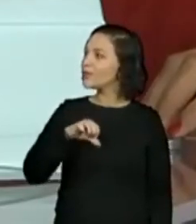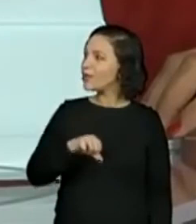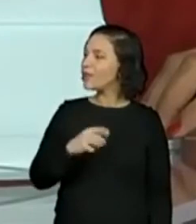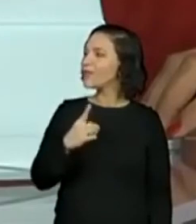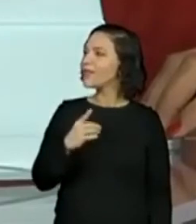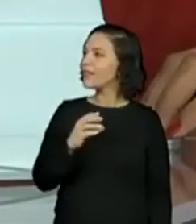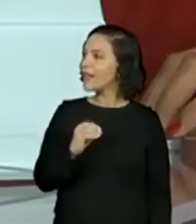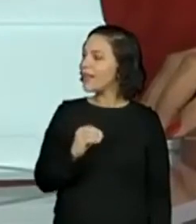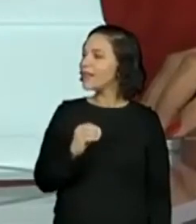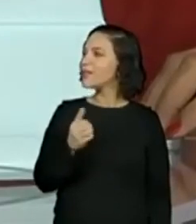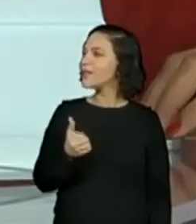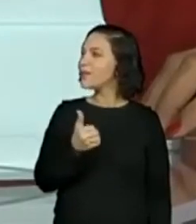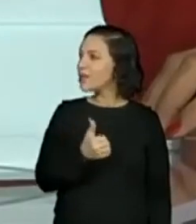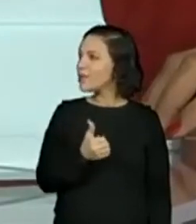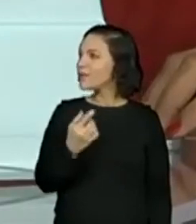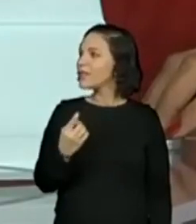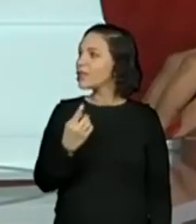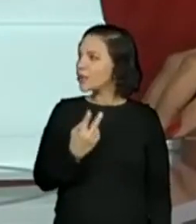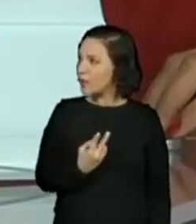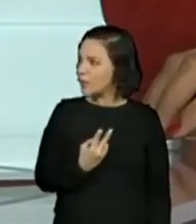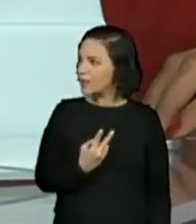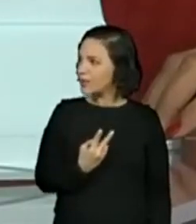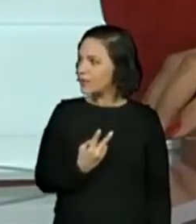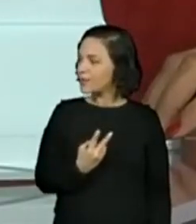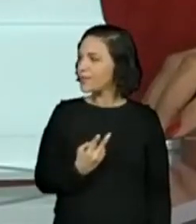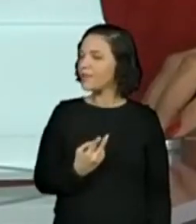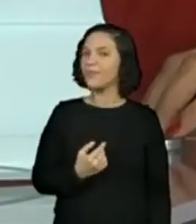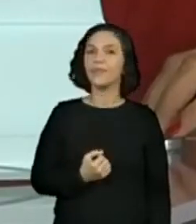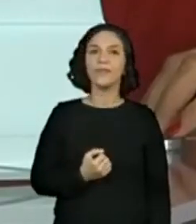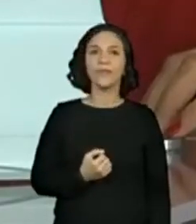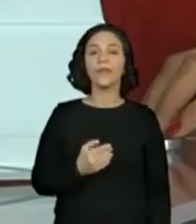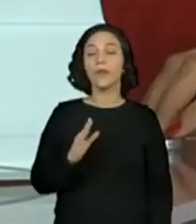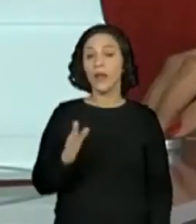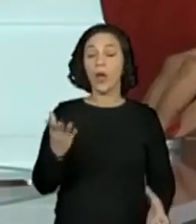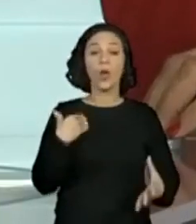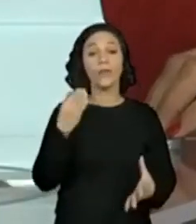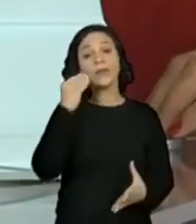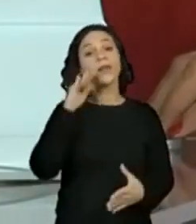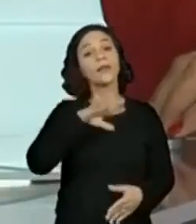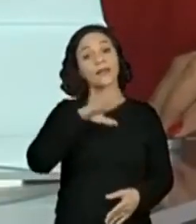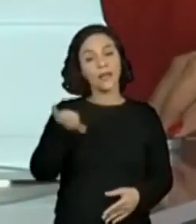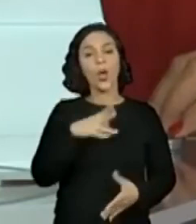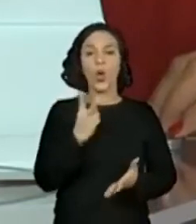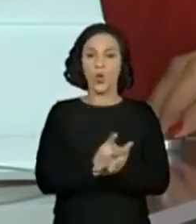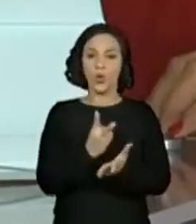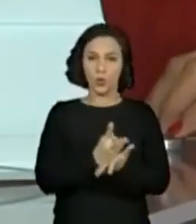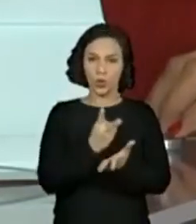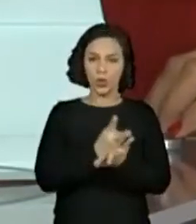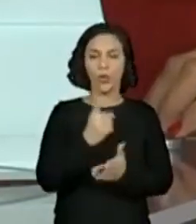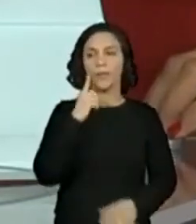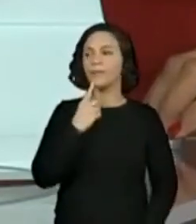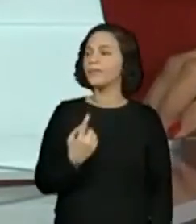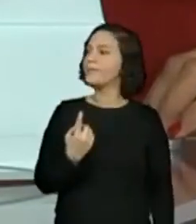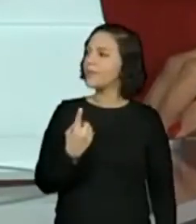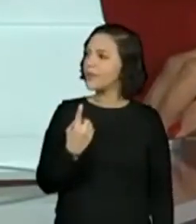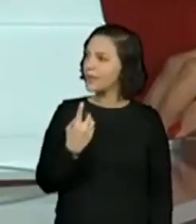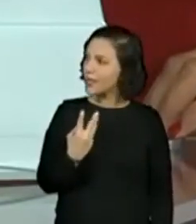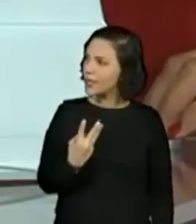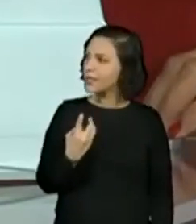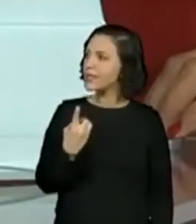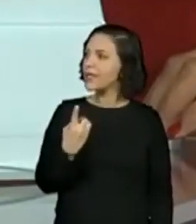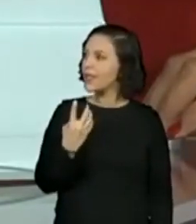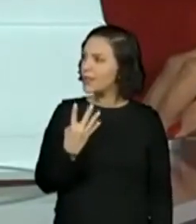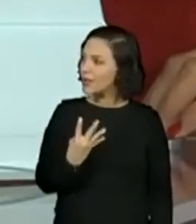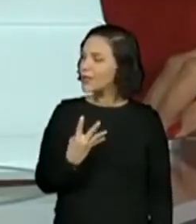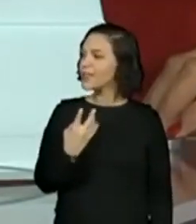oito, nove, dez, onze, doze. Como eu quero saber o total, eu vou continuar a contagem. Treze,